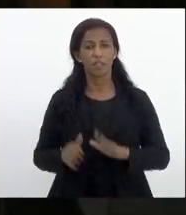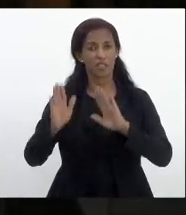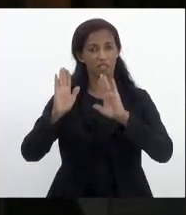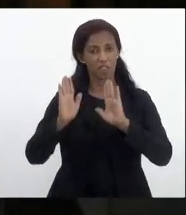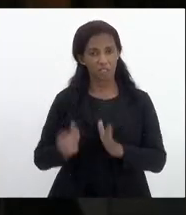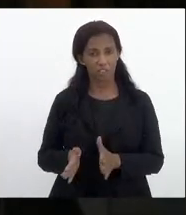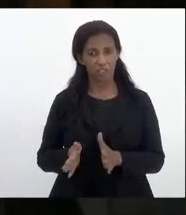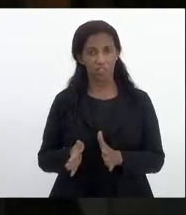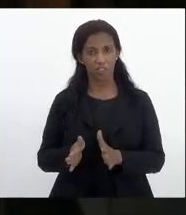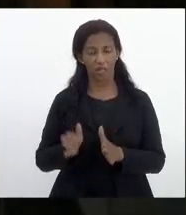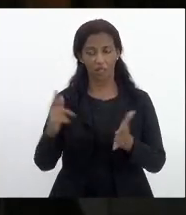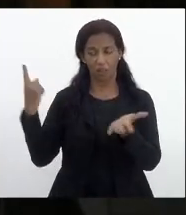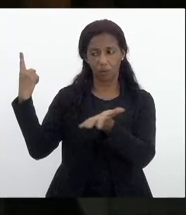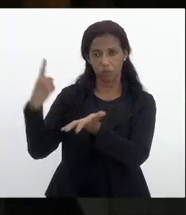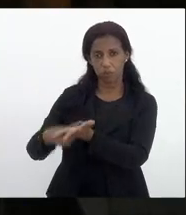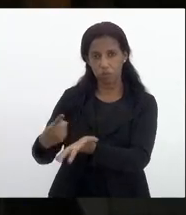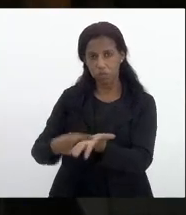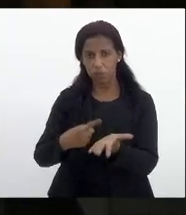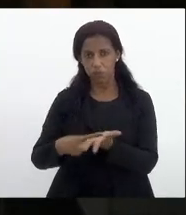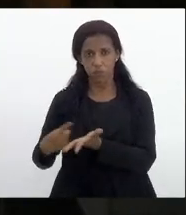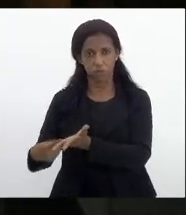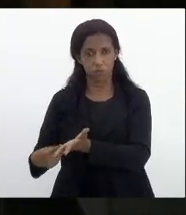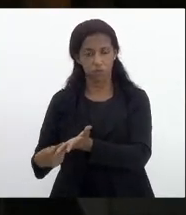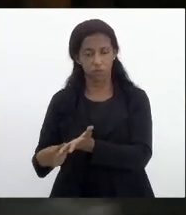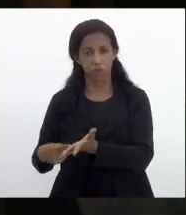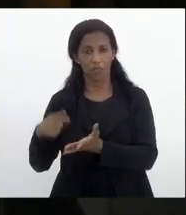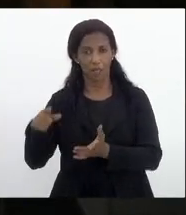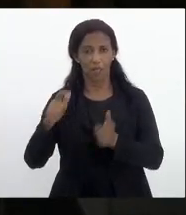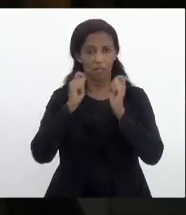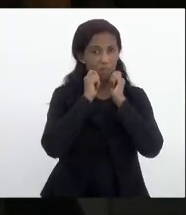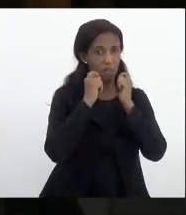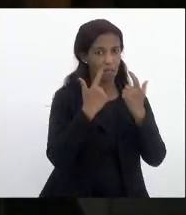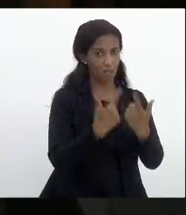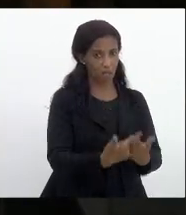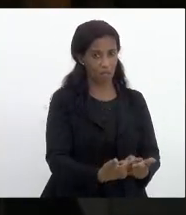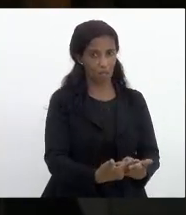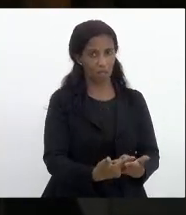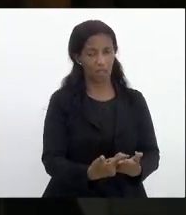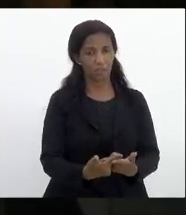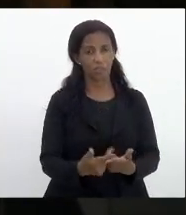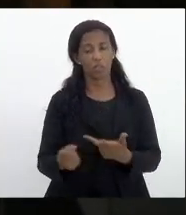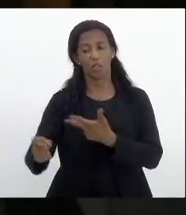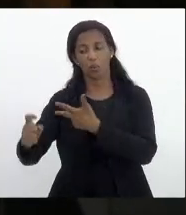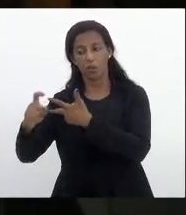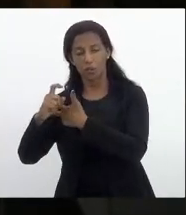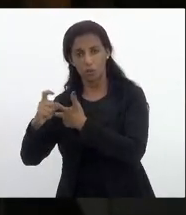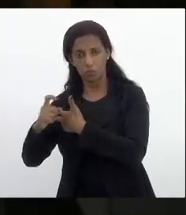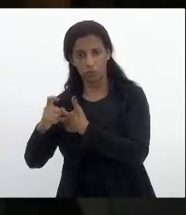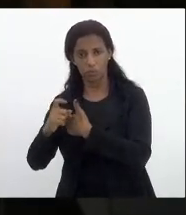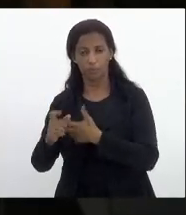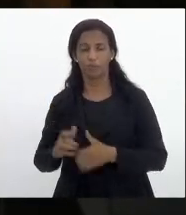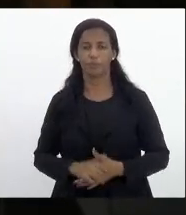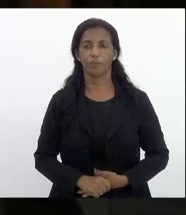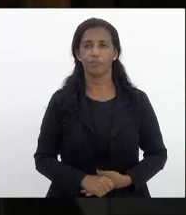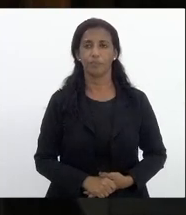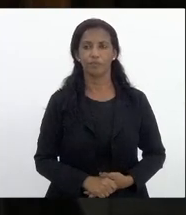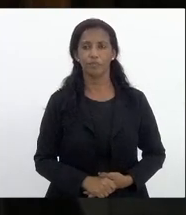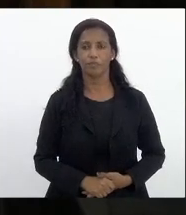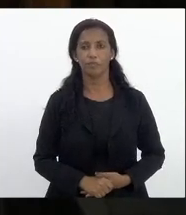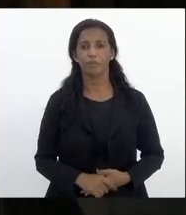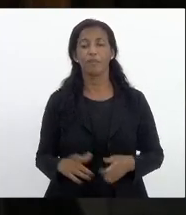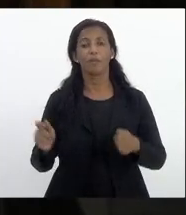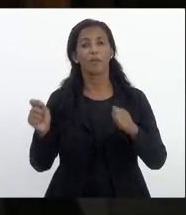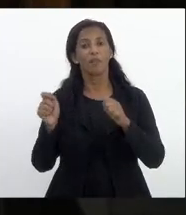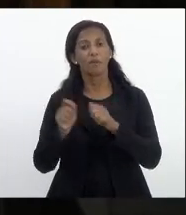estaria acordada entre o parlamento e o poder executivo fazer a